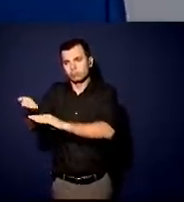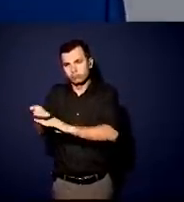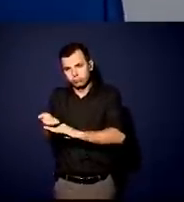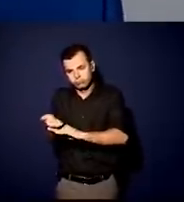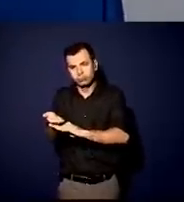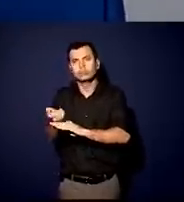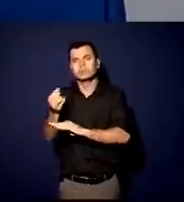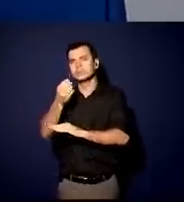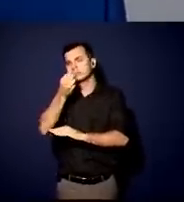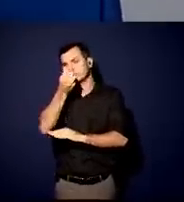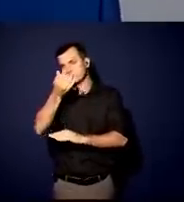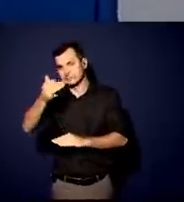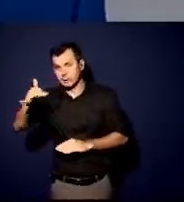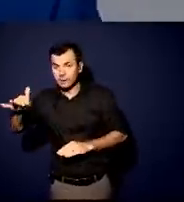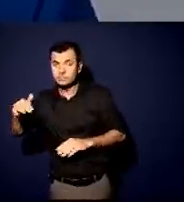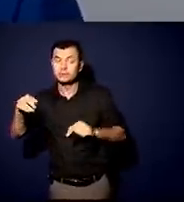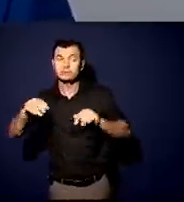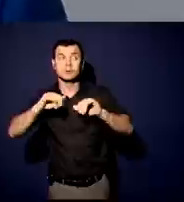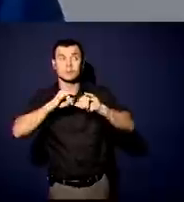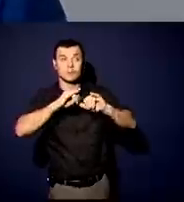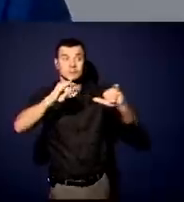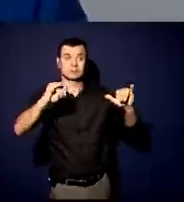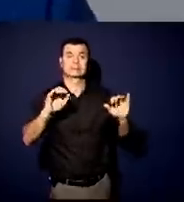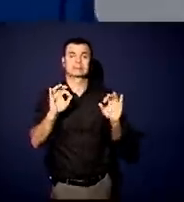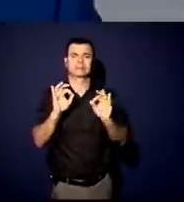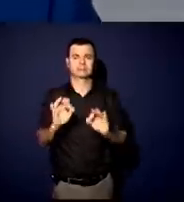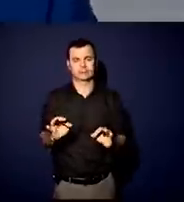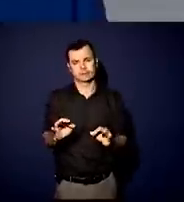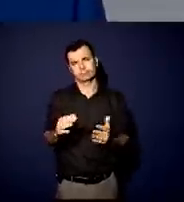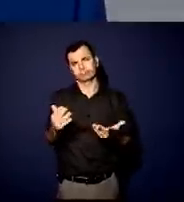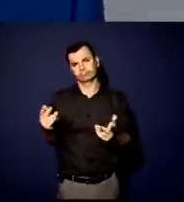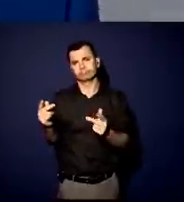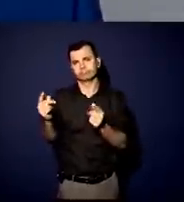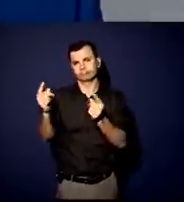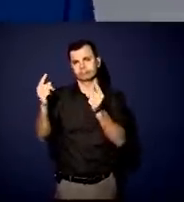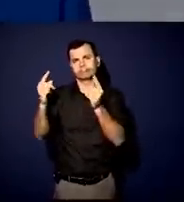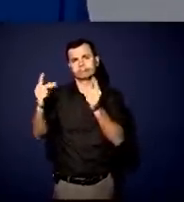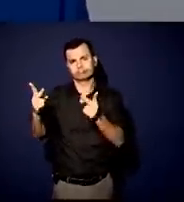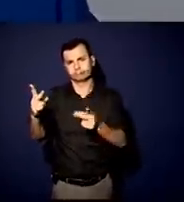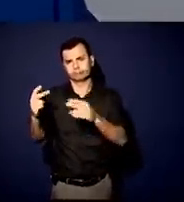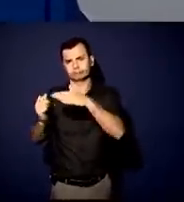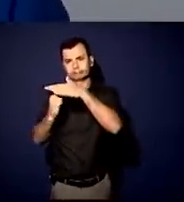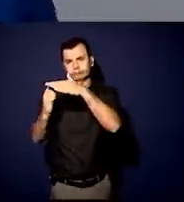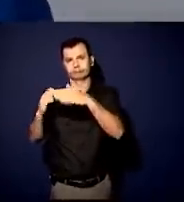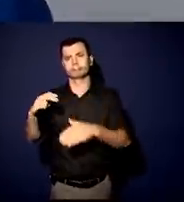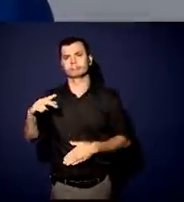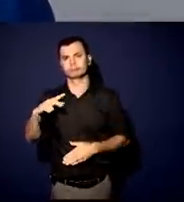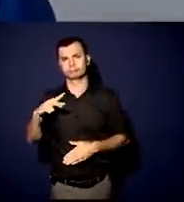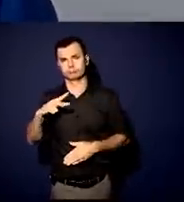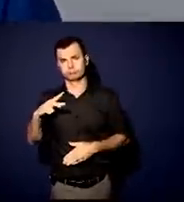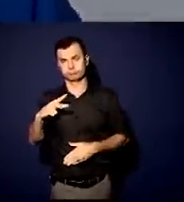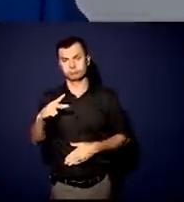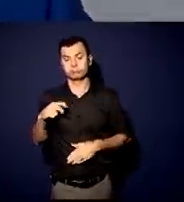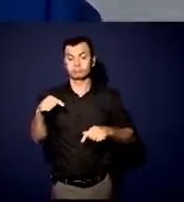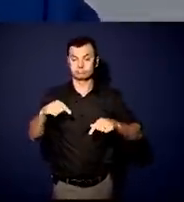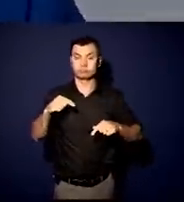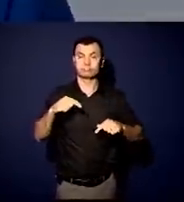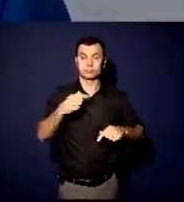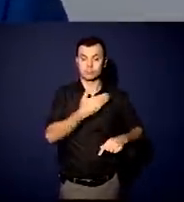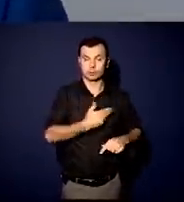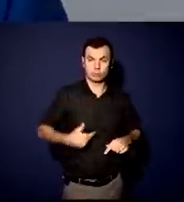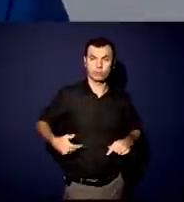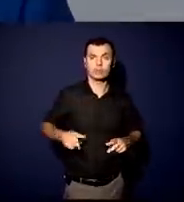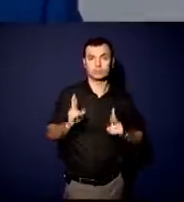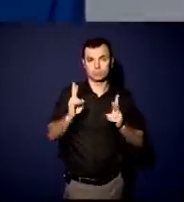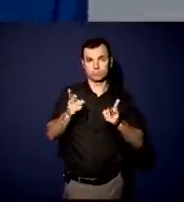consiga mostrar a mensagem correta. A gente está falando de uma concessão porque o ativo portuário, a gente não perde a propriedade dele, aquele